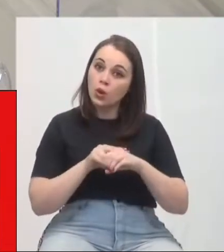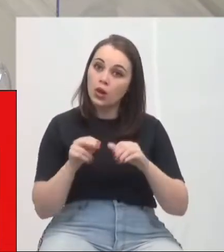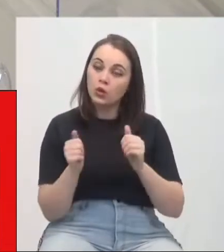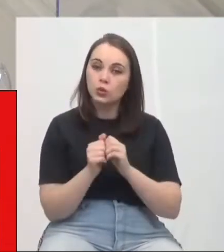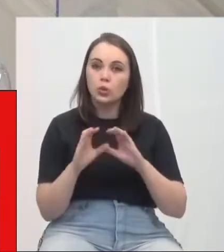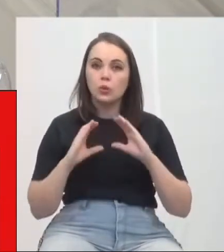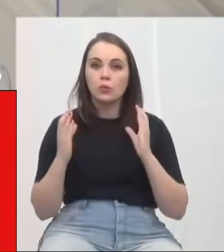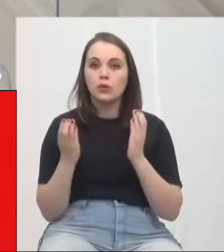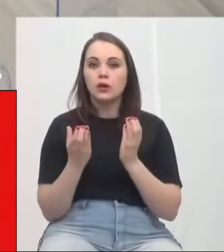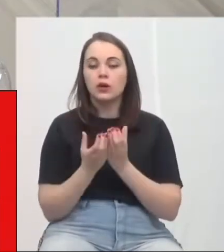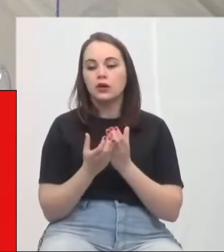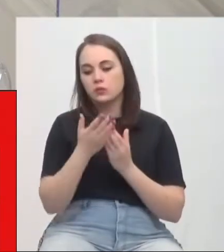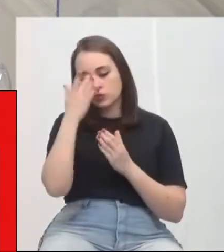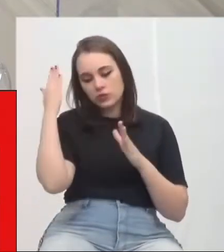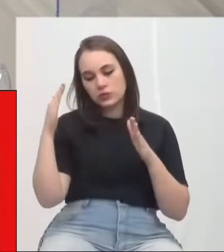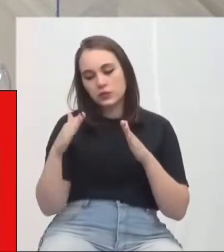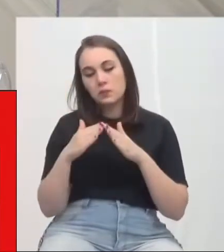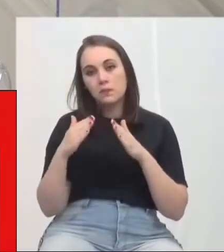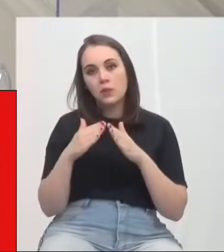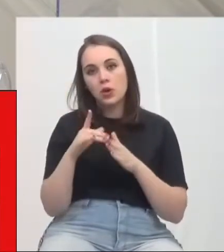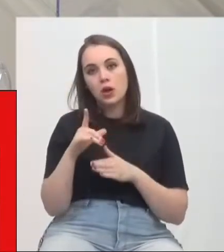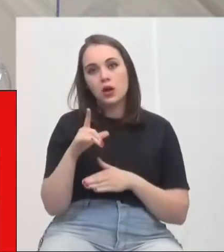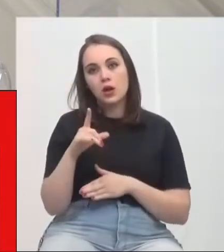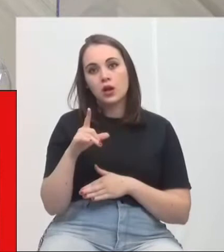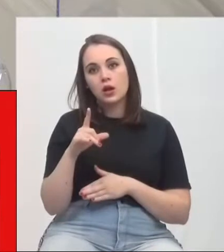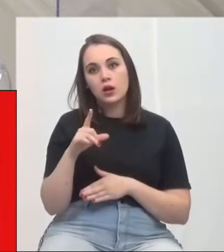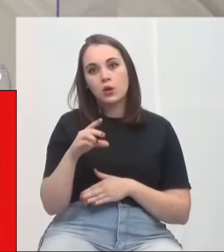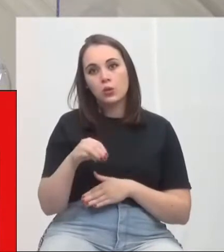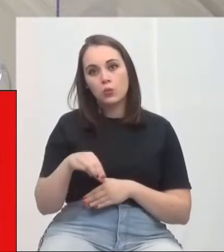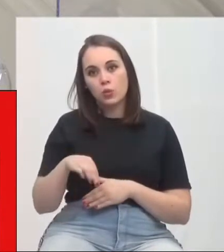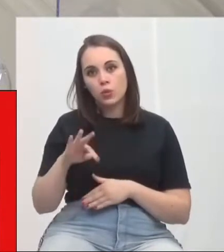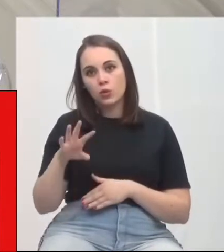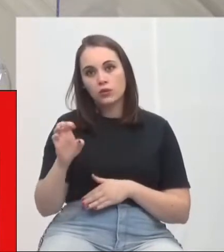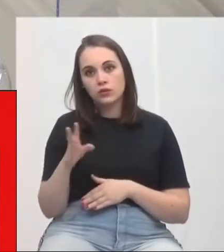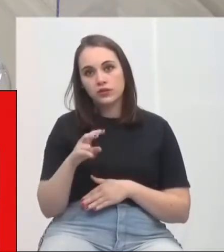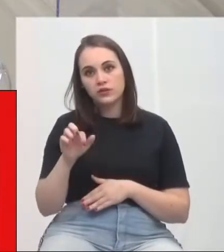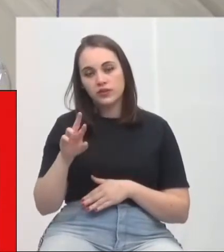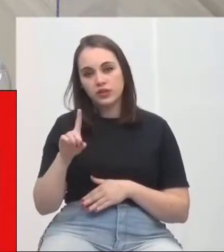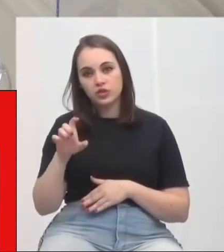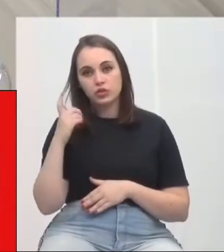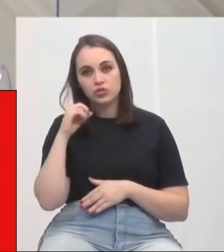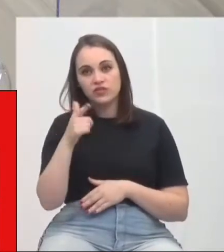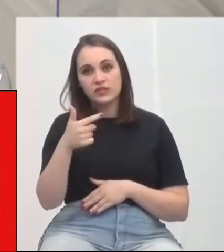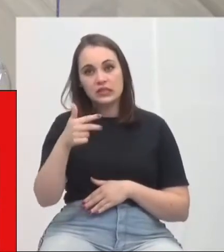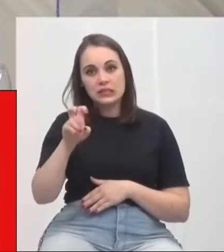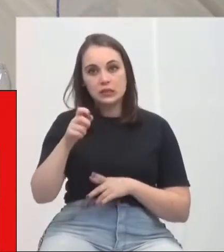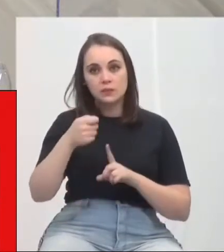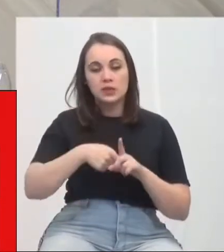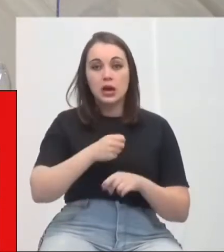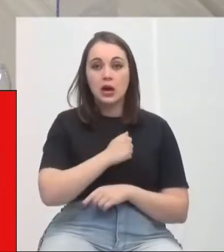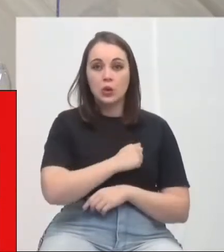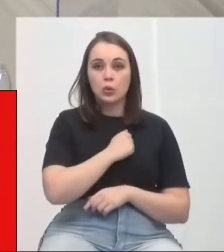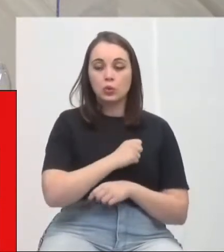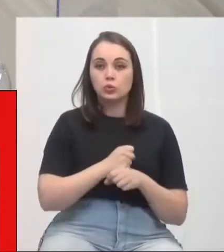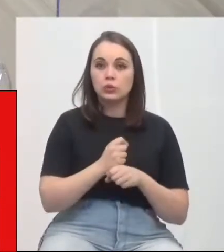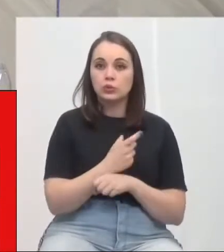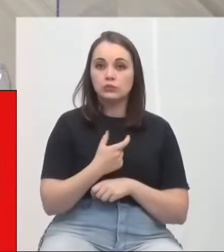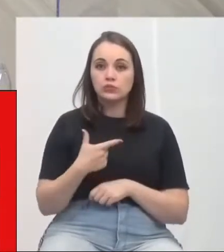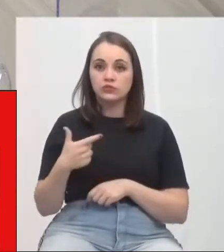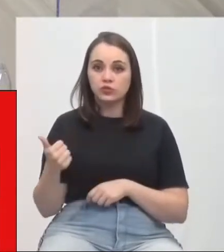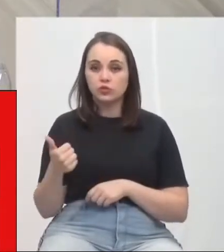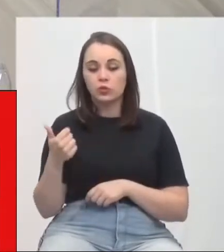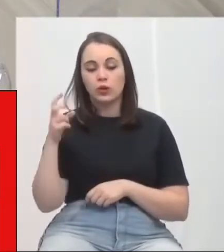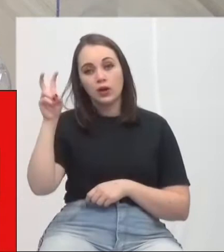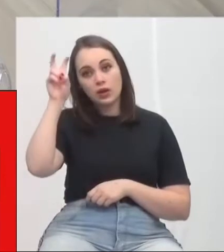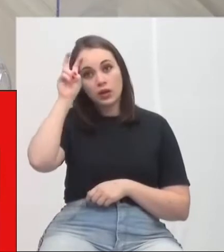do loteamento Monte Verde, bairro São Simão, no dia 25 de agosto de 2021, quinta-feira, às 19h,